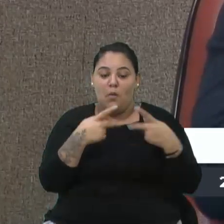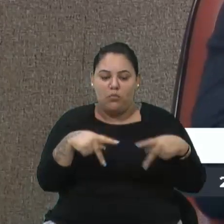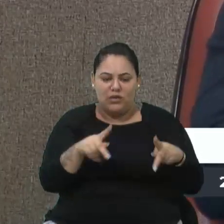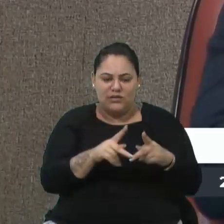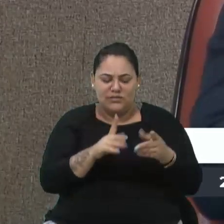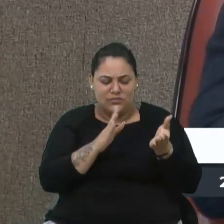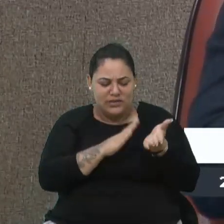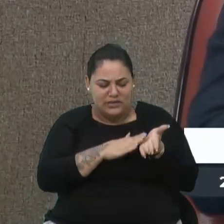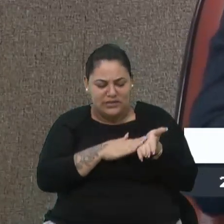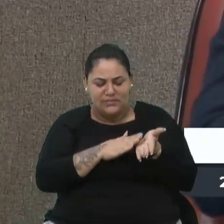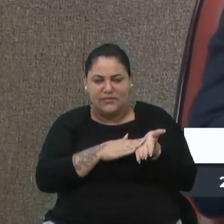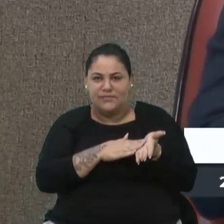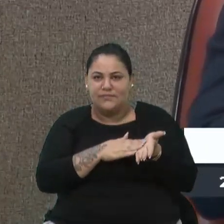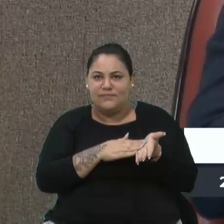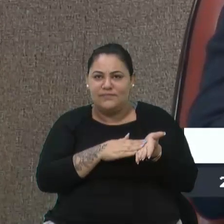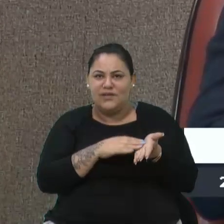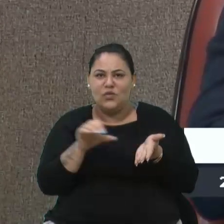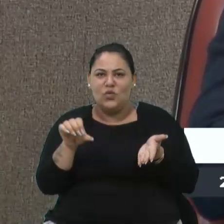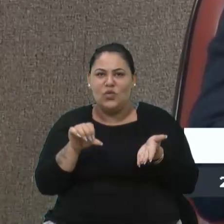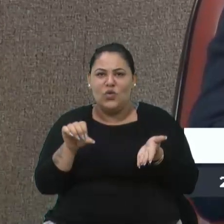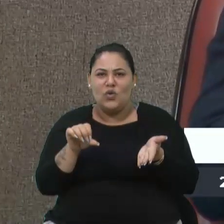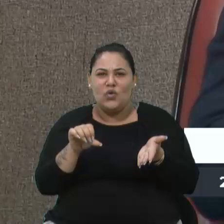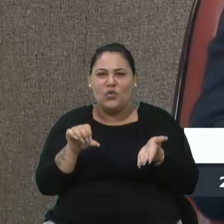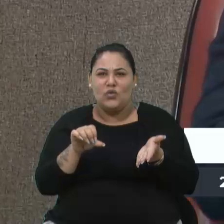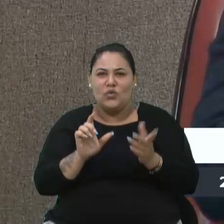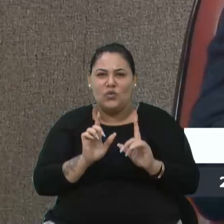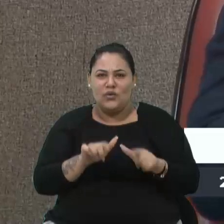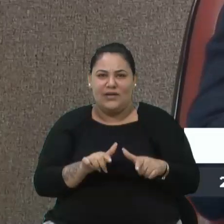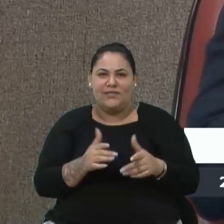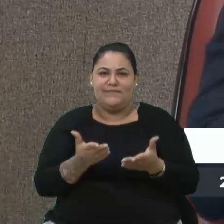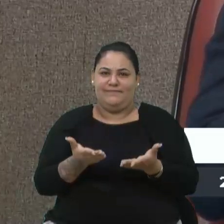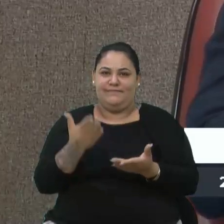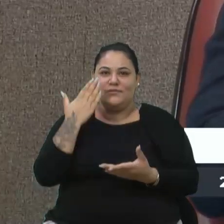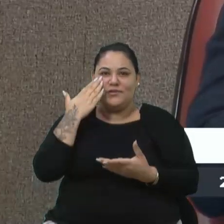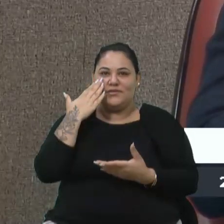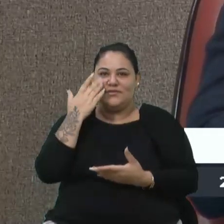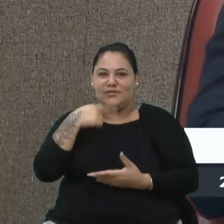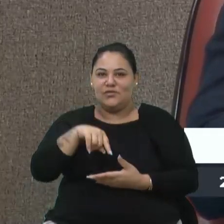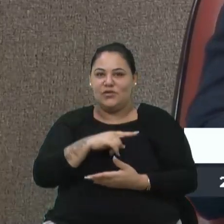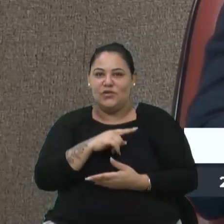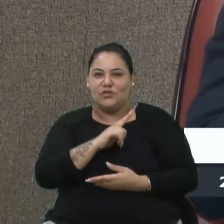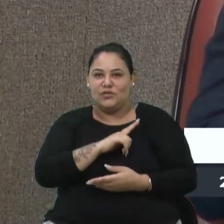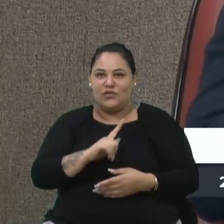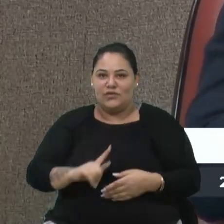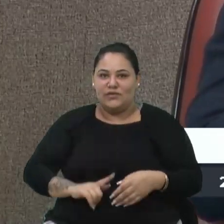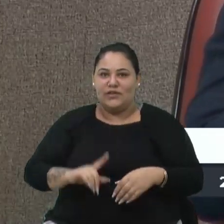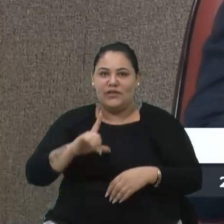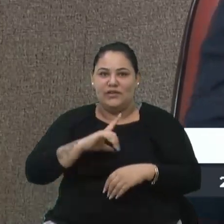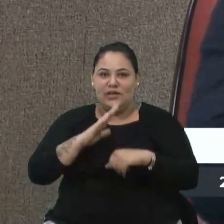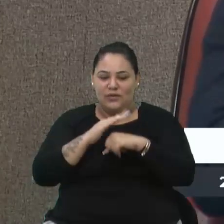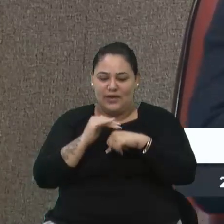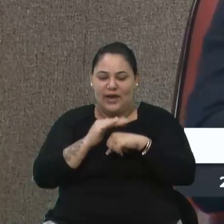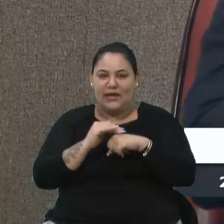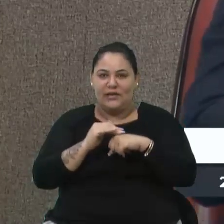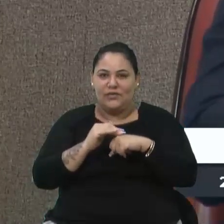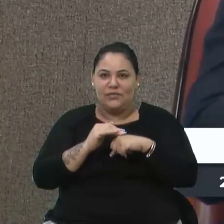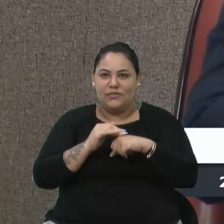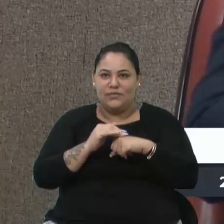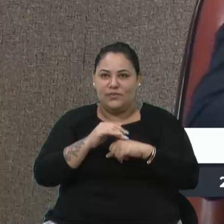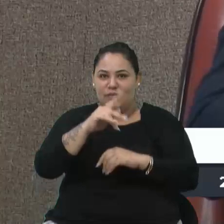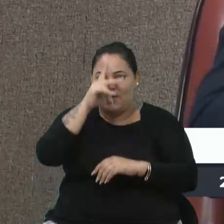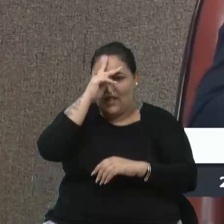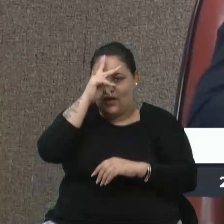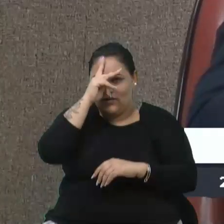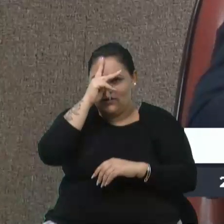nono lugar, eu sei que o nosso governador tem um carinho especial por Pelotas, e